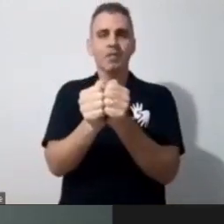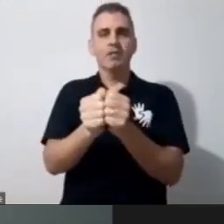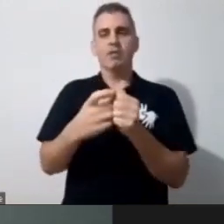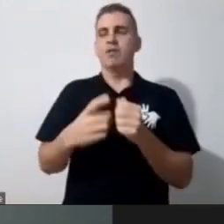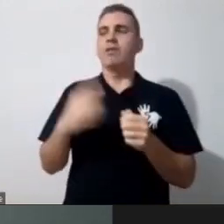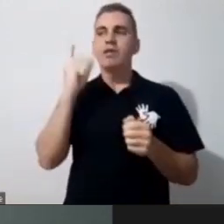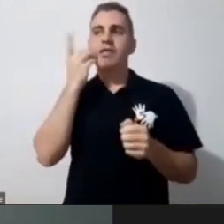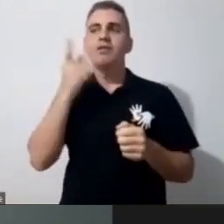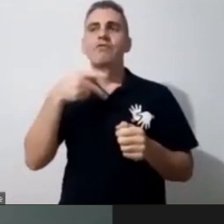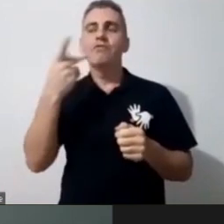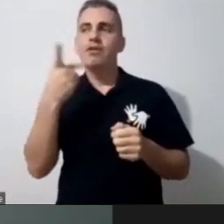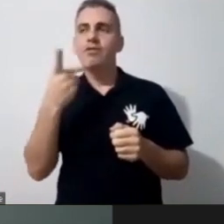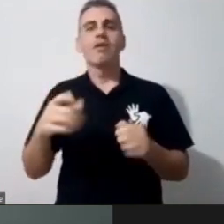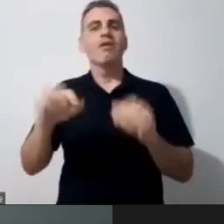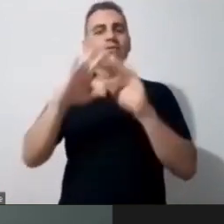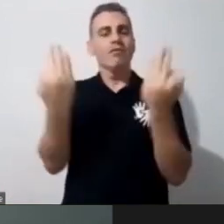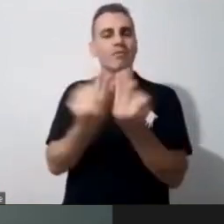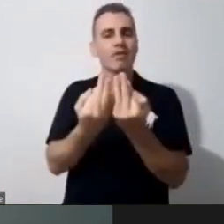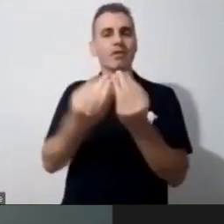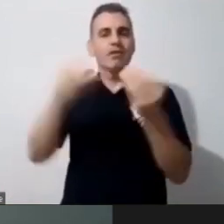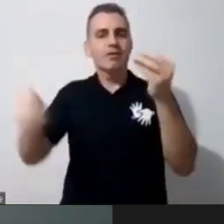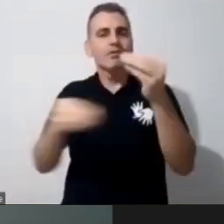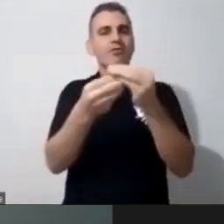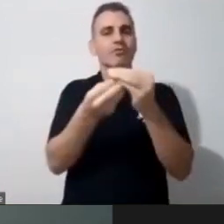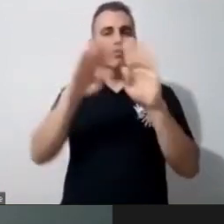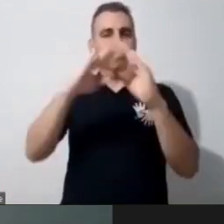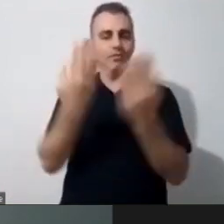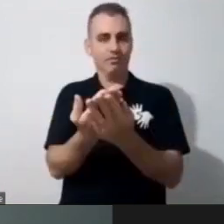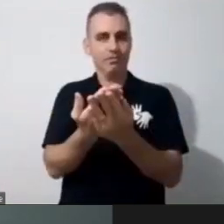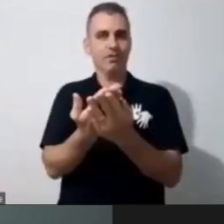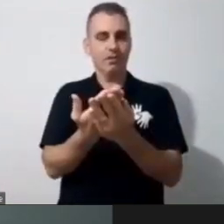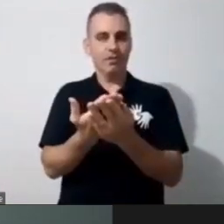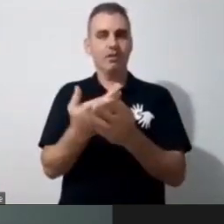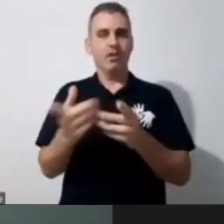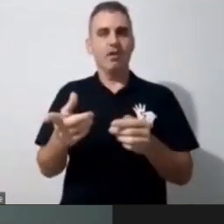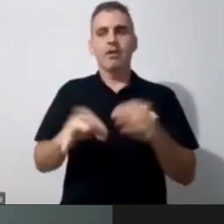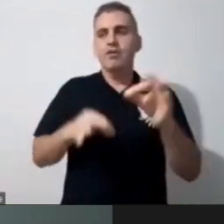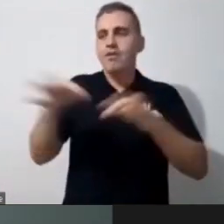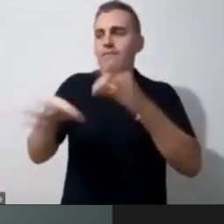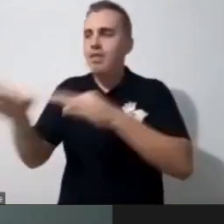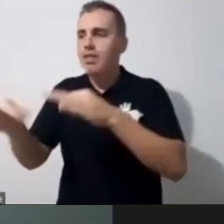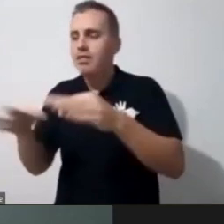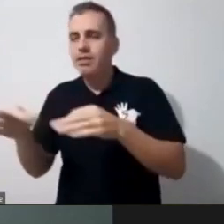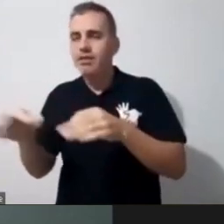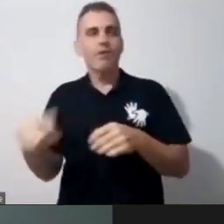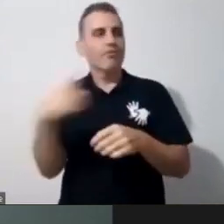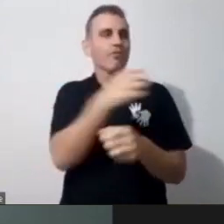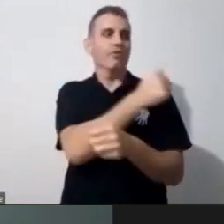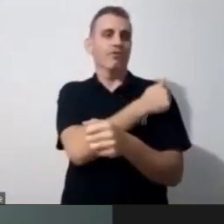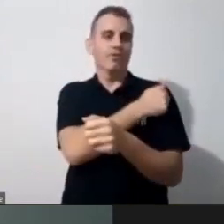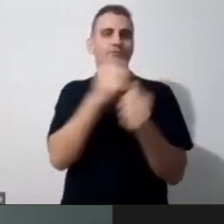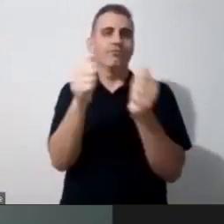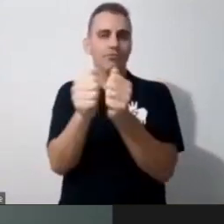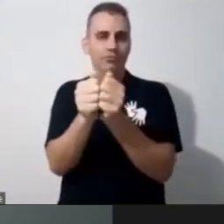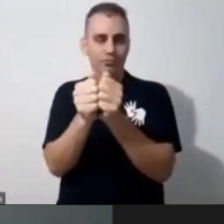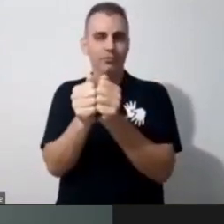também precisa pensar e se colocar no lugar que a gente planeja com eles, não para eles, né. Então, hoje,